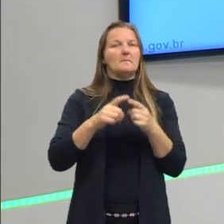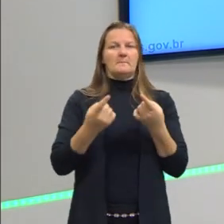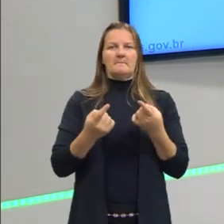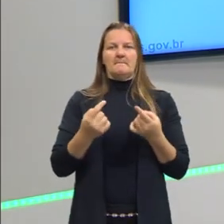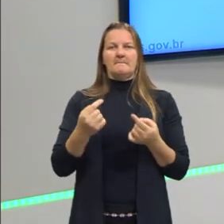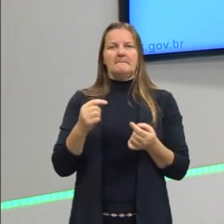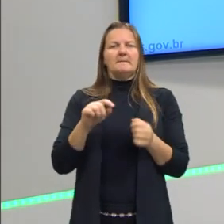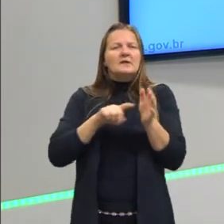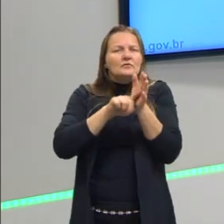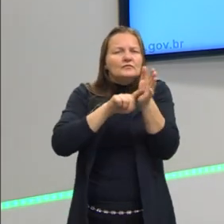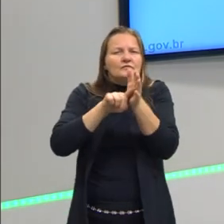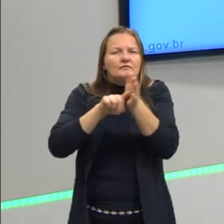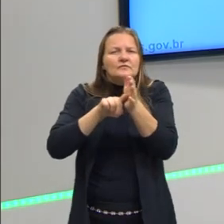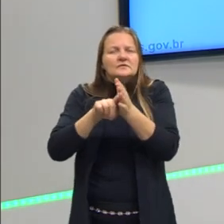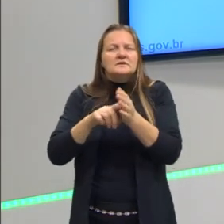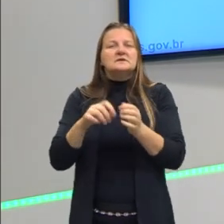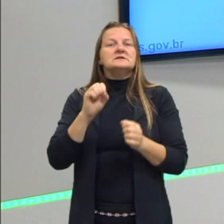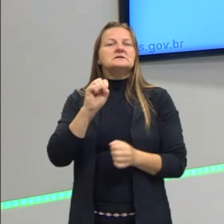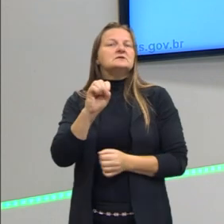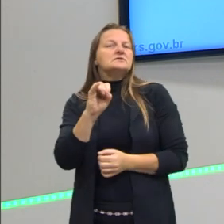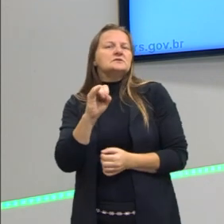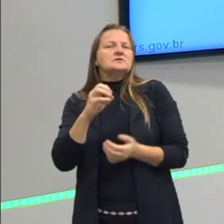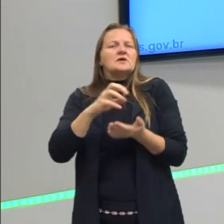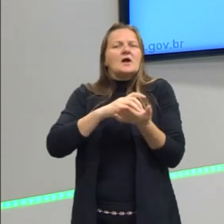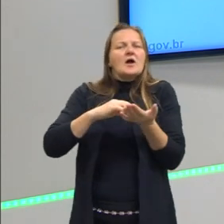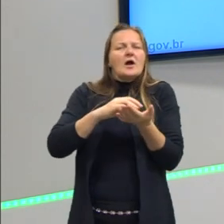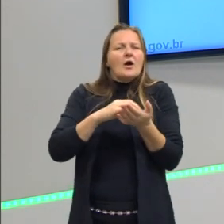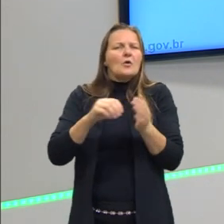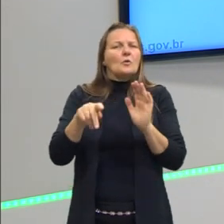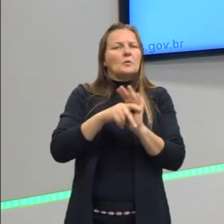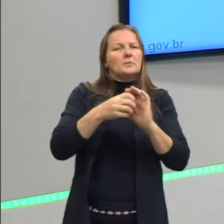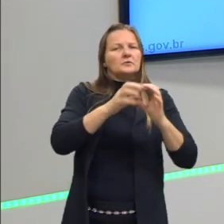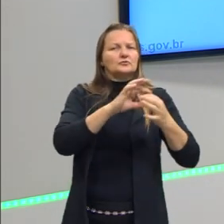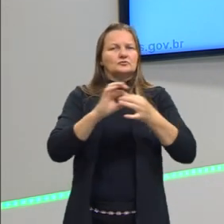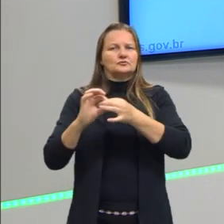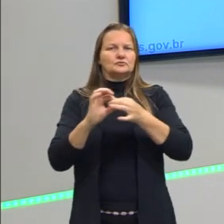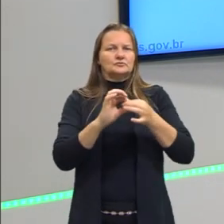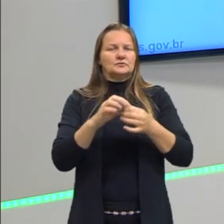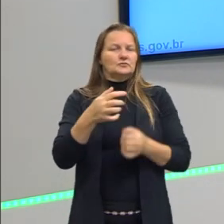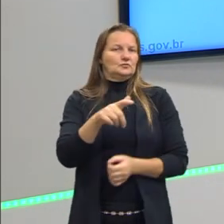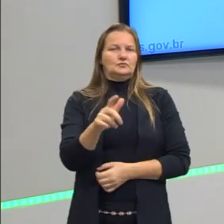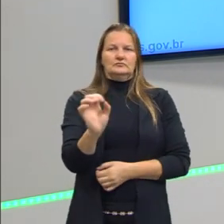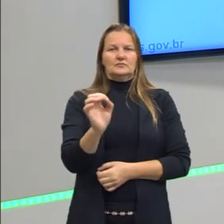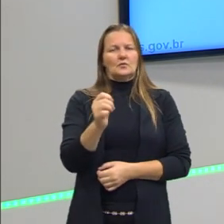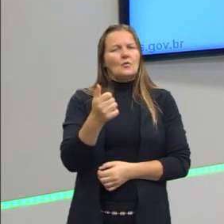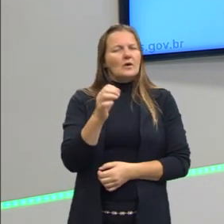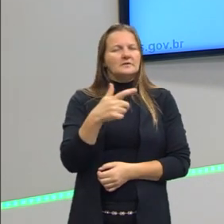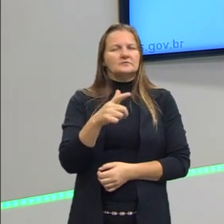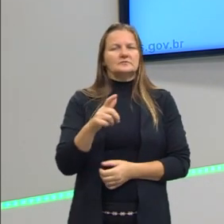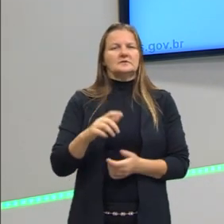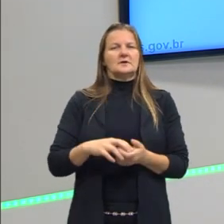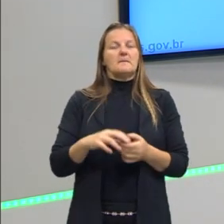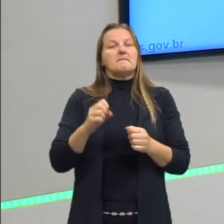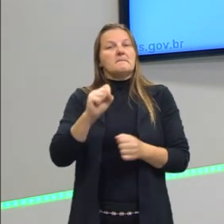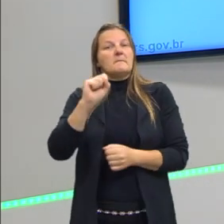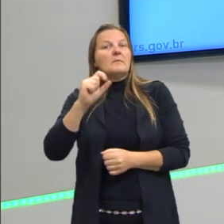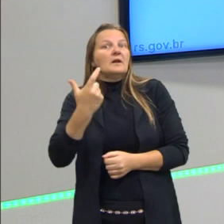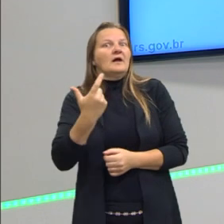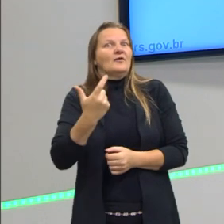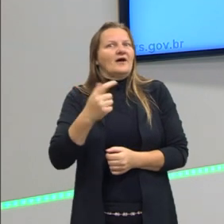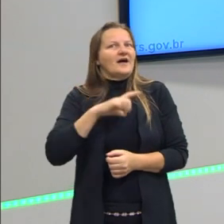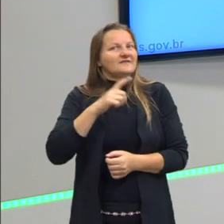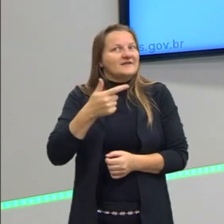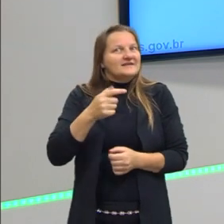verifiquei grande incidência de cálculos de propriedades coligativas nas questões de Enem e vestibulares. Claro que sempre há